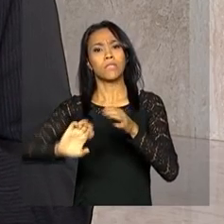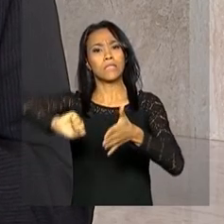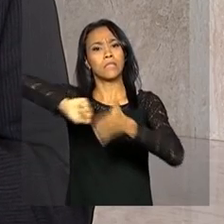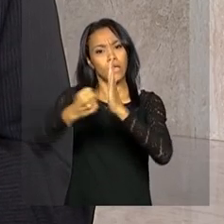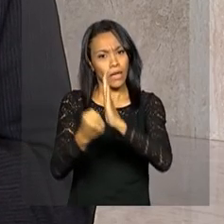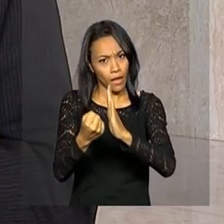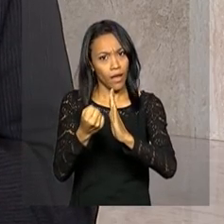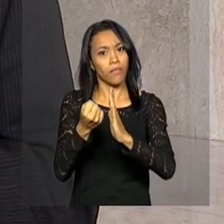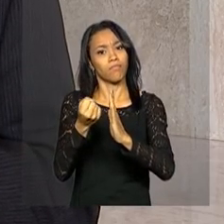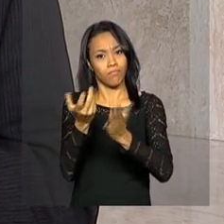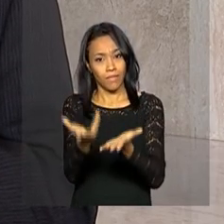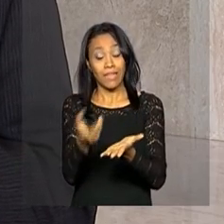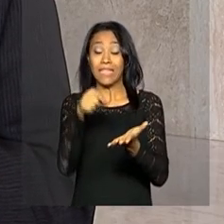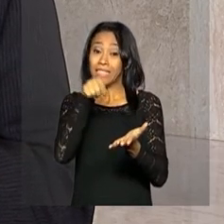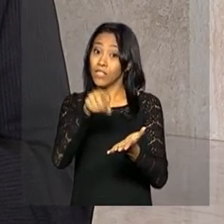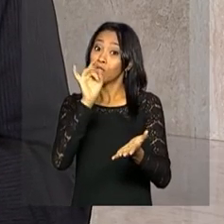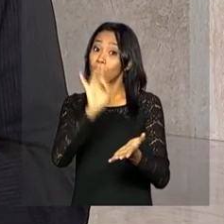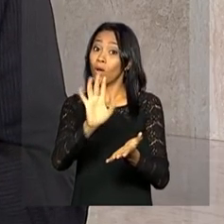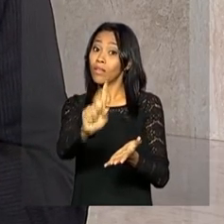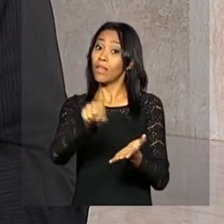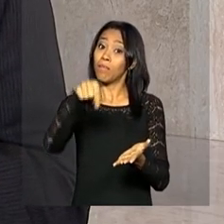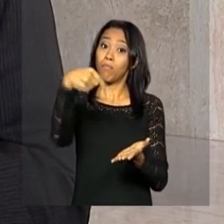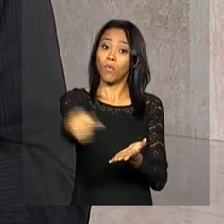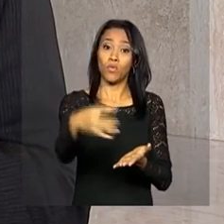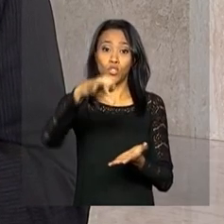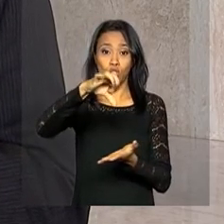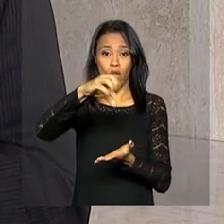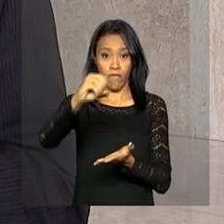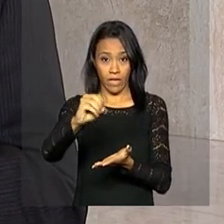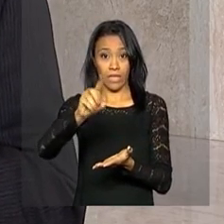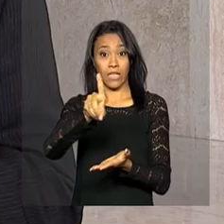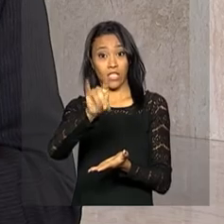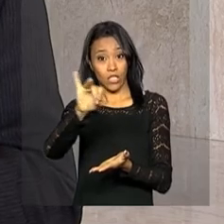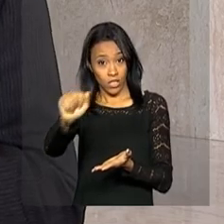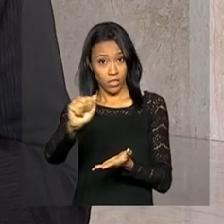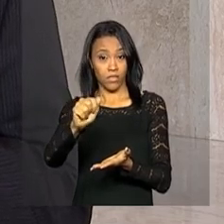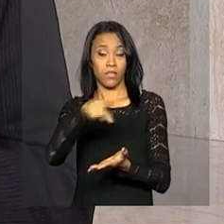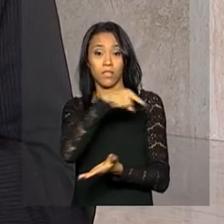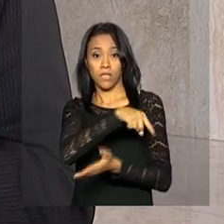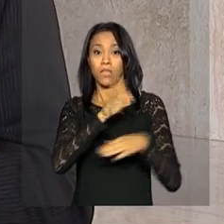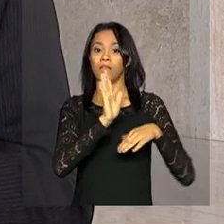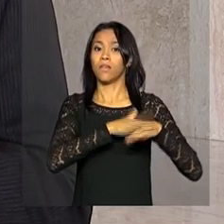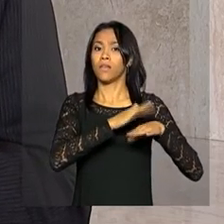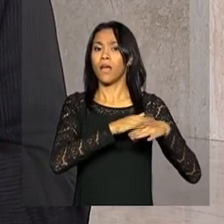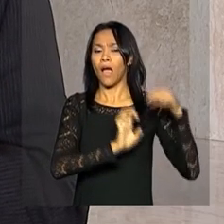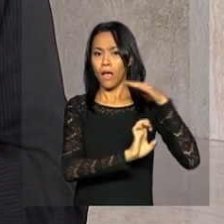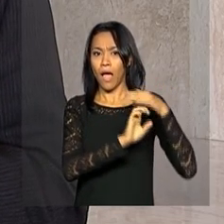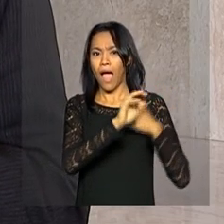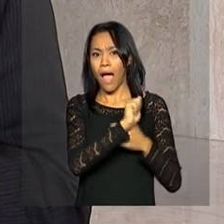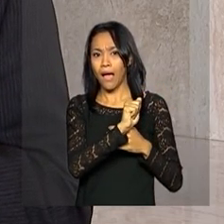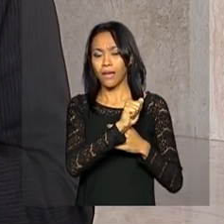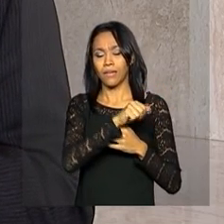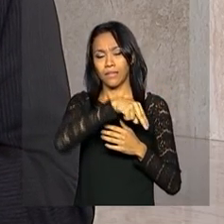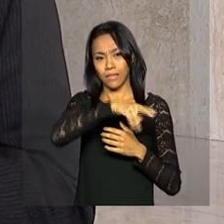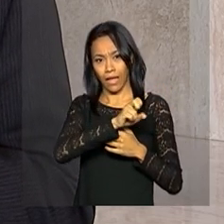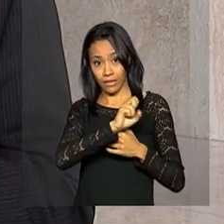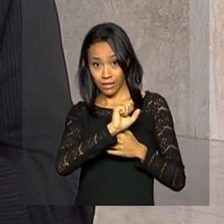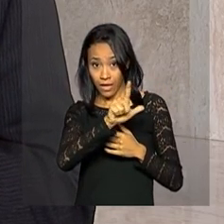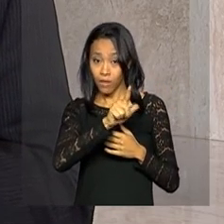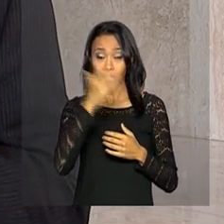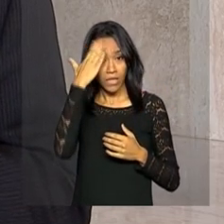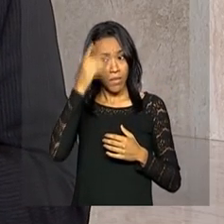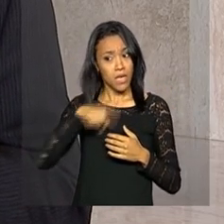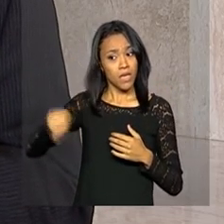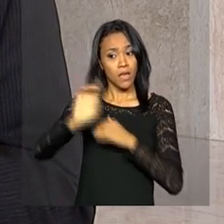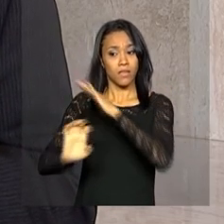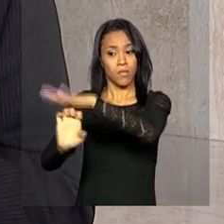só poderão ser feitas depois de 90 dias de a Anatel reconhecer que as operadoras cumpriram essas condições.